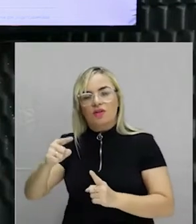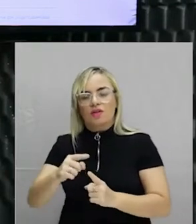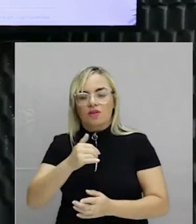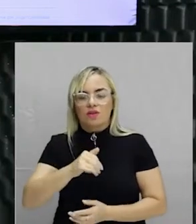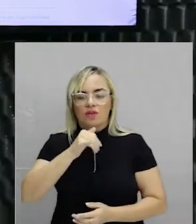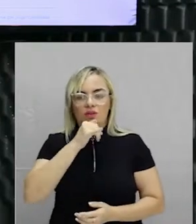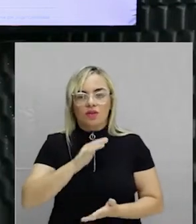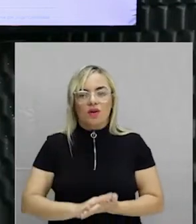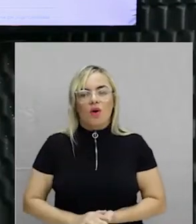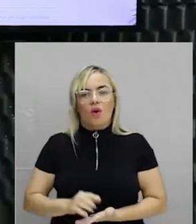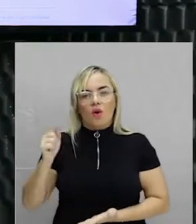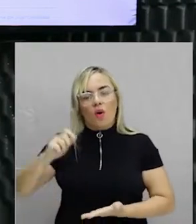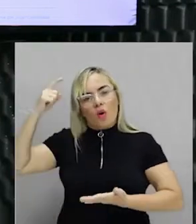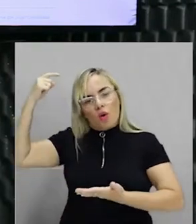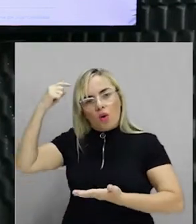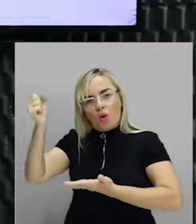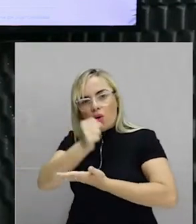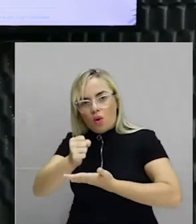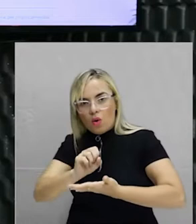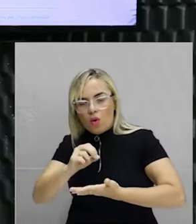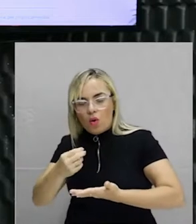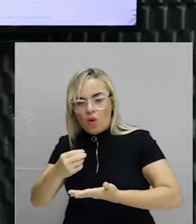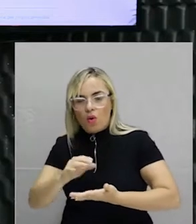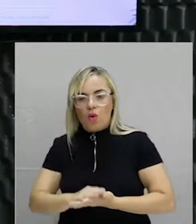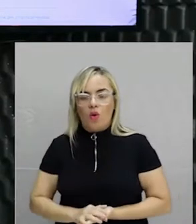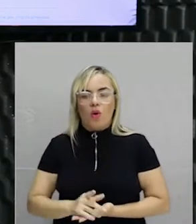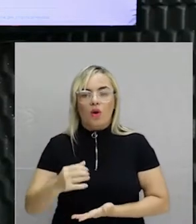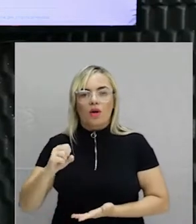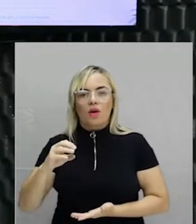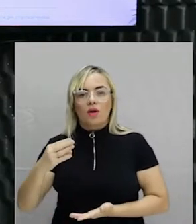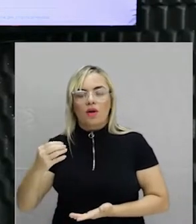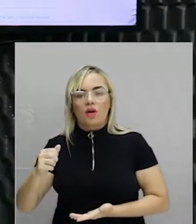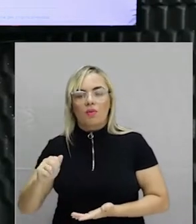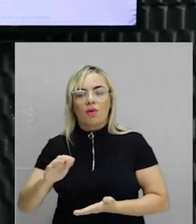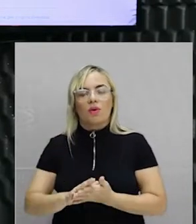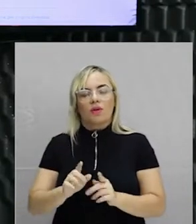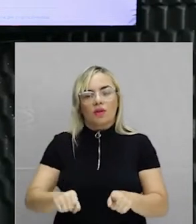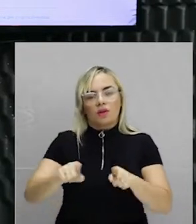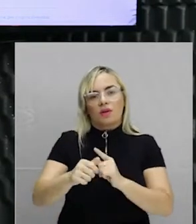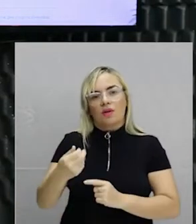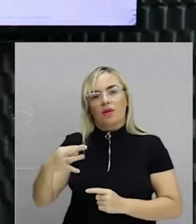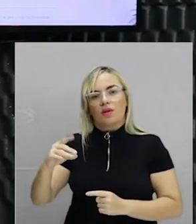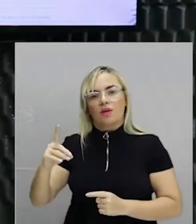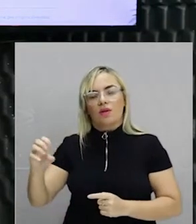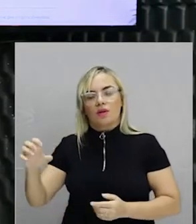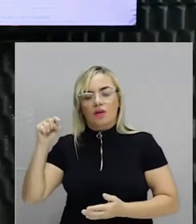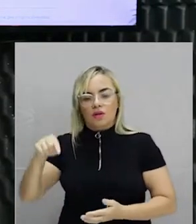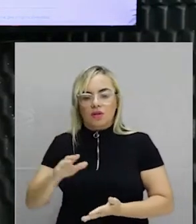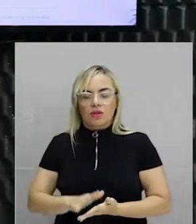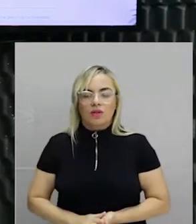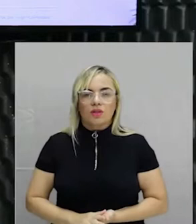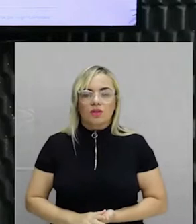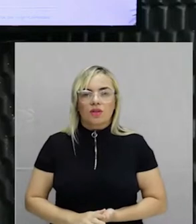isso, tanto Aleijadinho, Antônio Francisco Lisboa, quanto mestre Ataíde, são artistas mestiços.